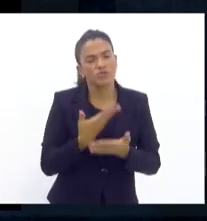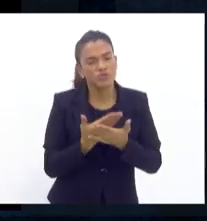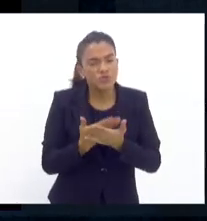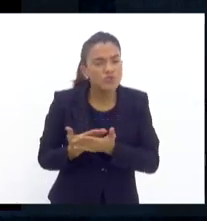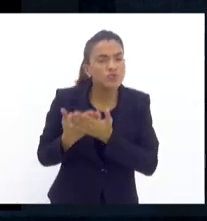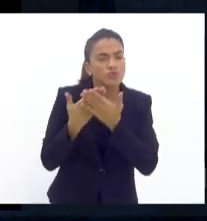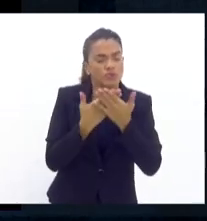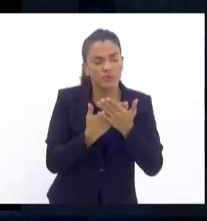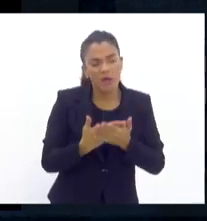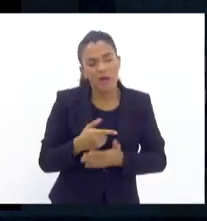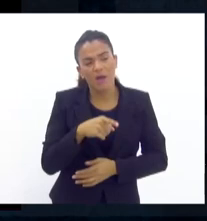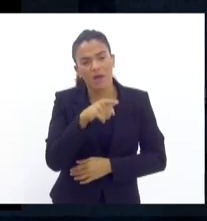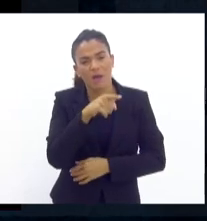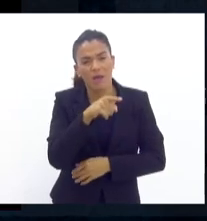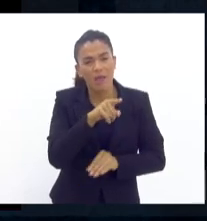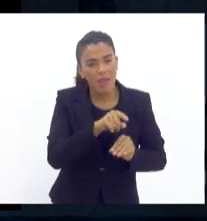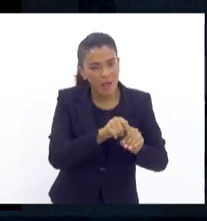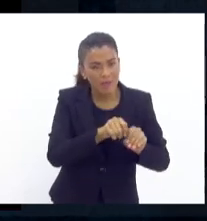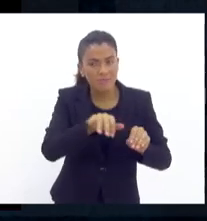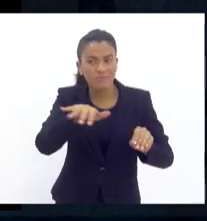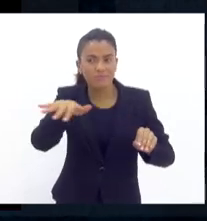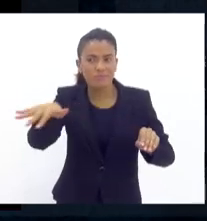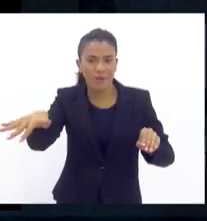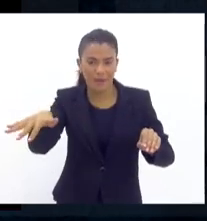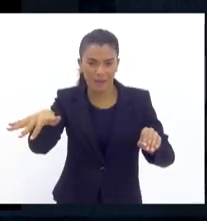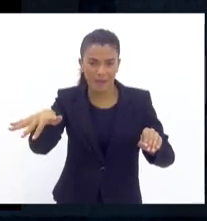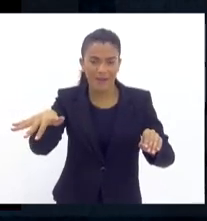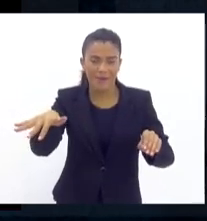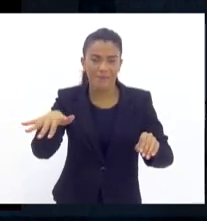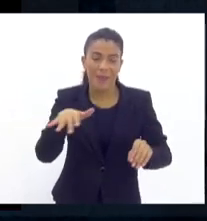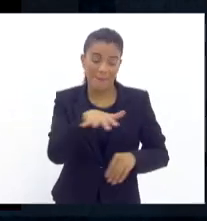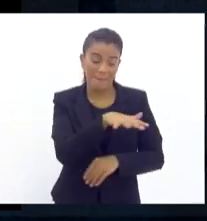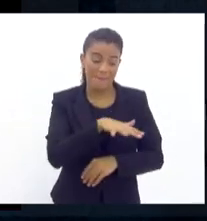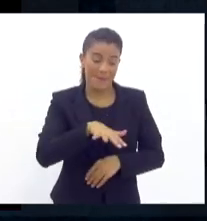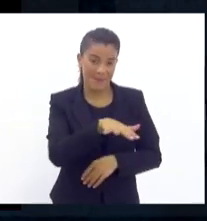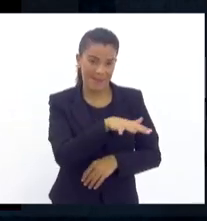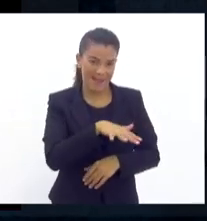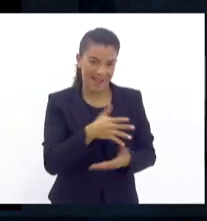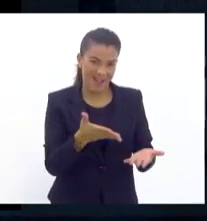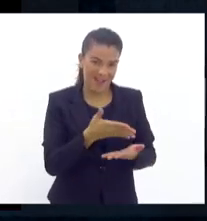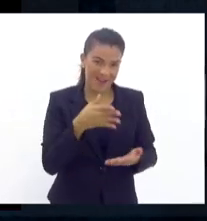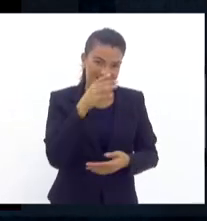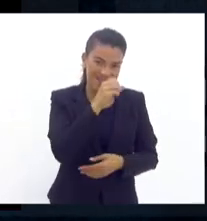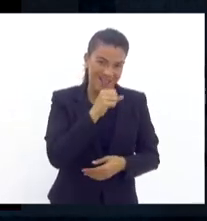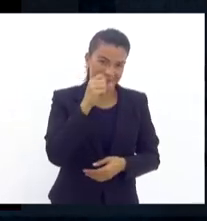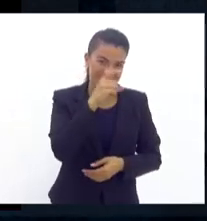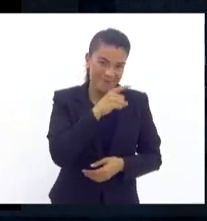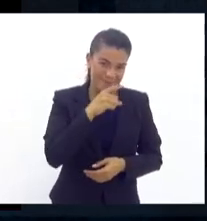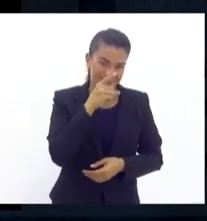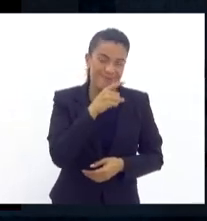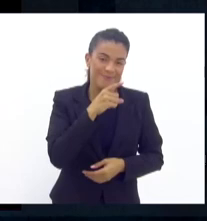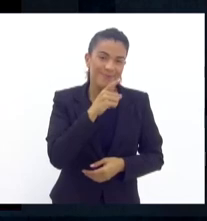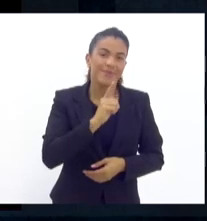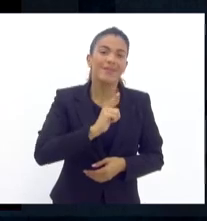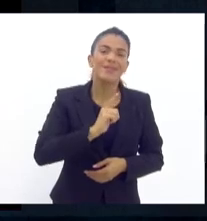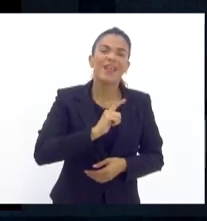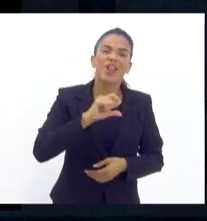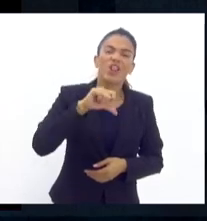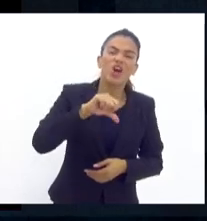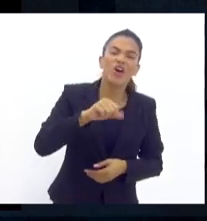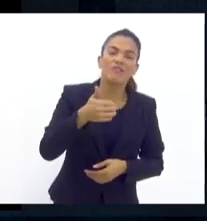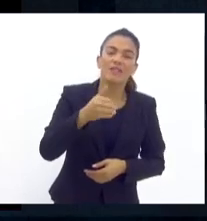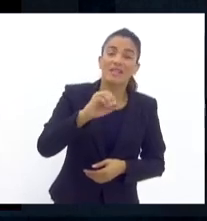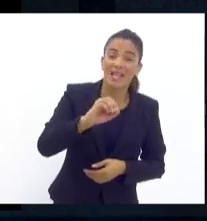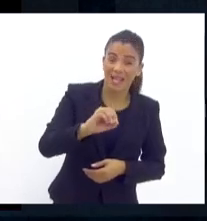que eles migram. Como a minha área, esse final de semana, que costuma ter nove, dez